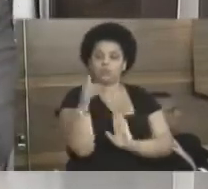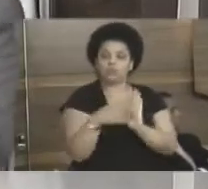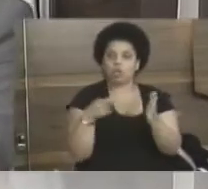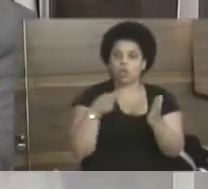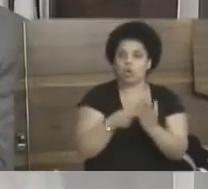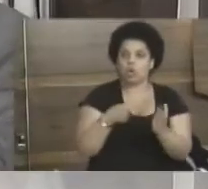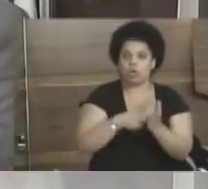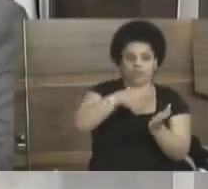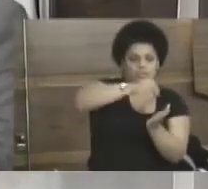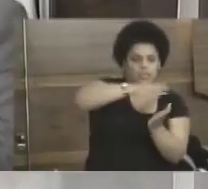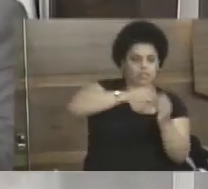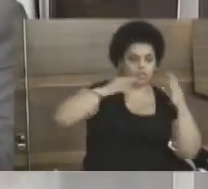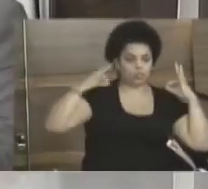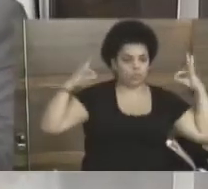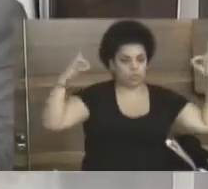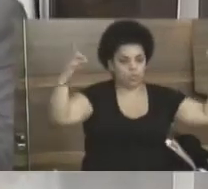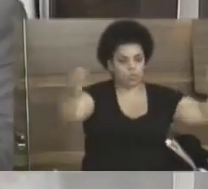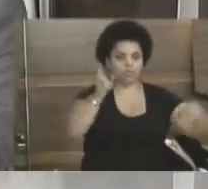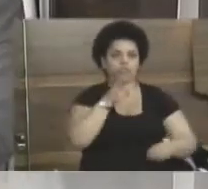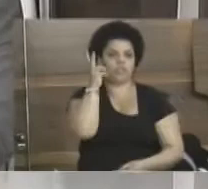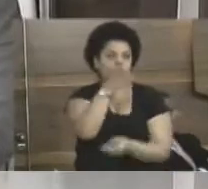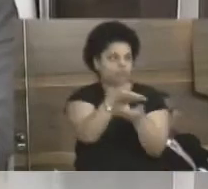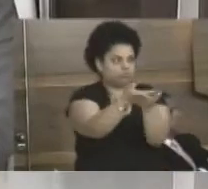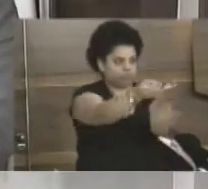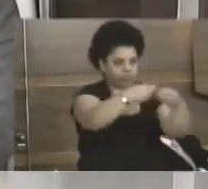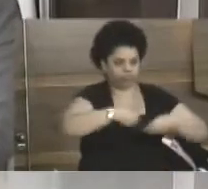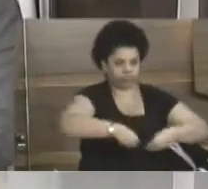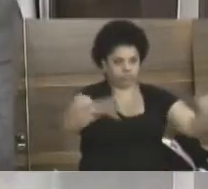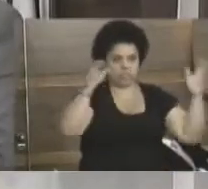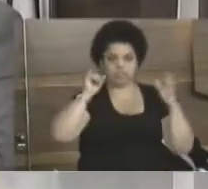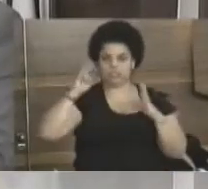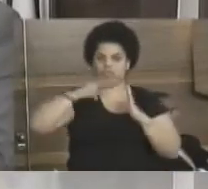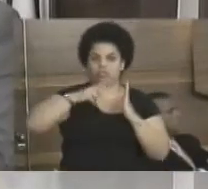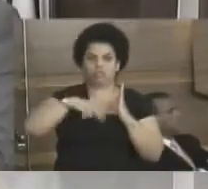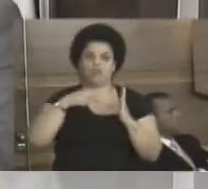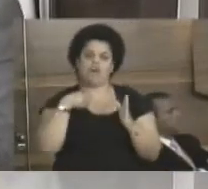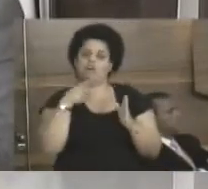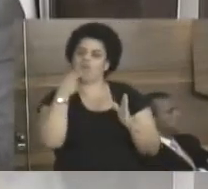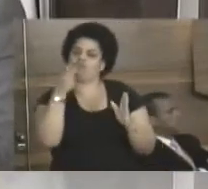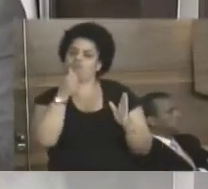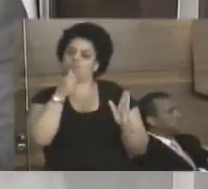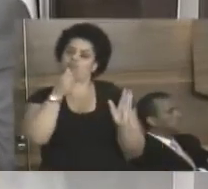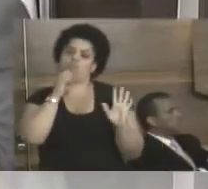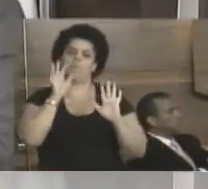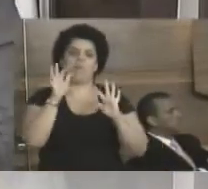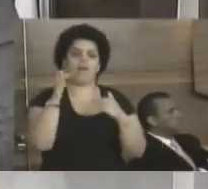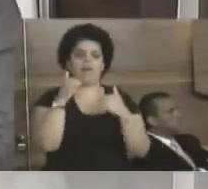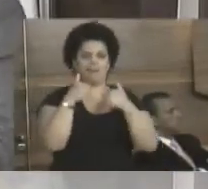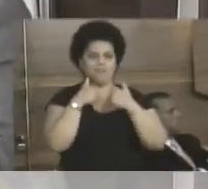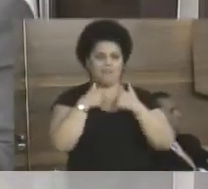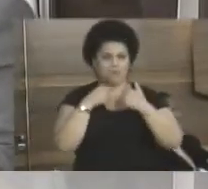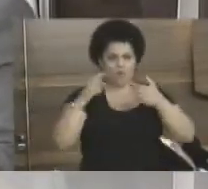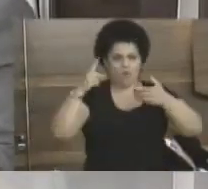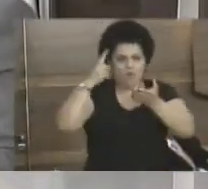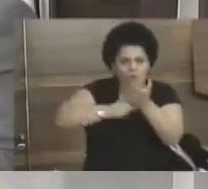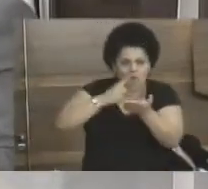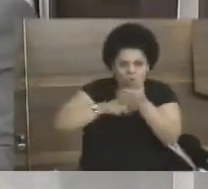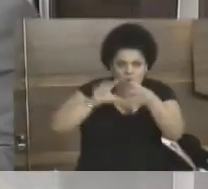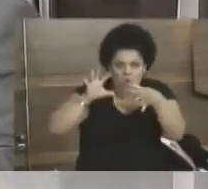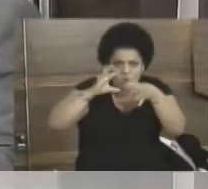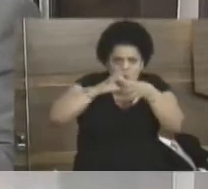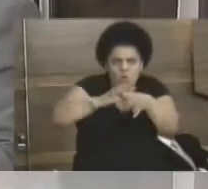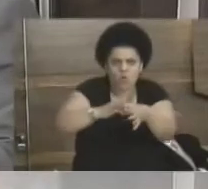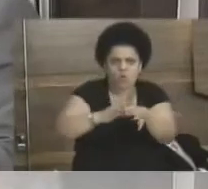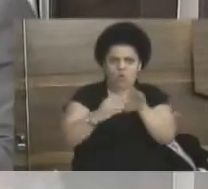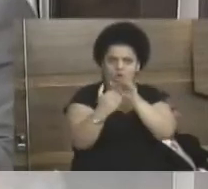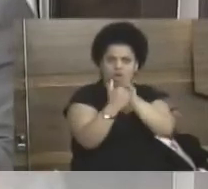cópia do projeto para todos os vereadores. Agora, se não olha, aí eu não posso dizer nada. Agora, eu não vou ser conivente em descumprir